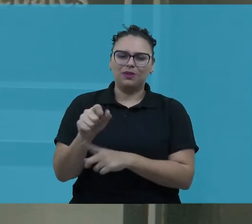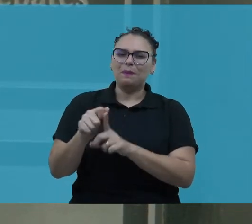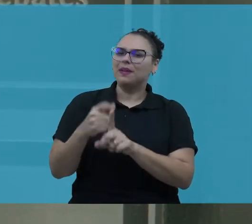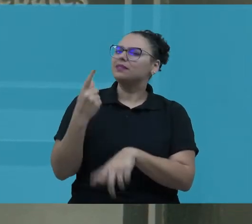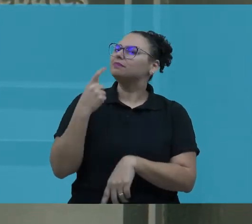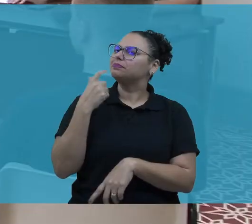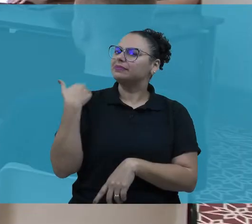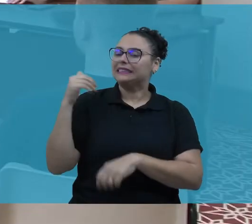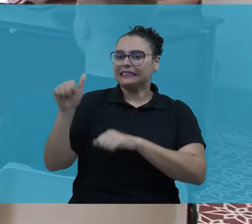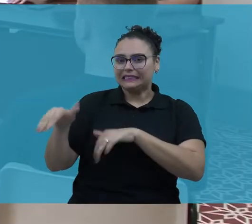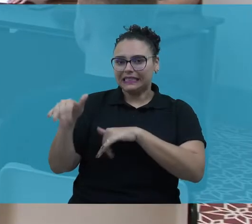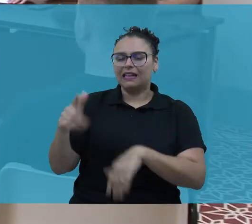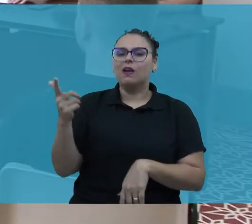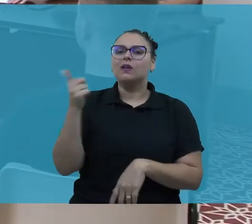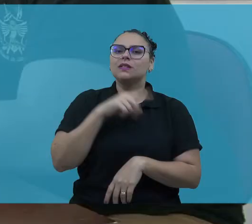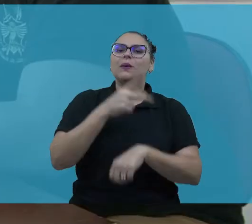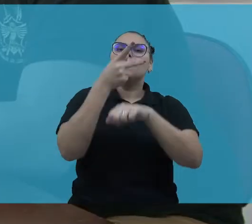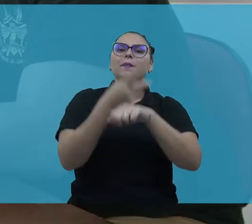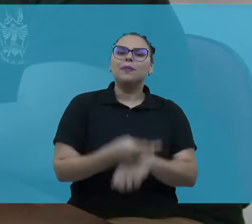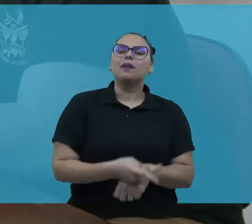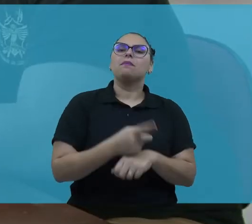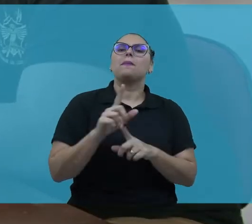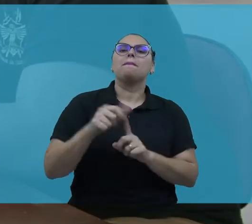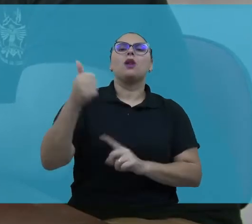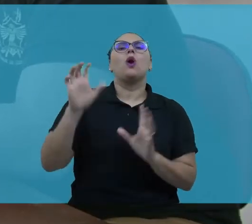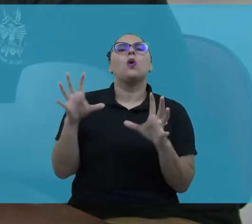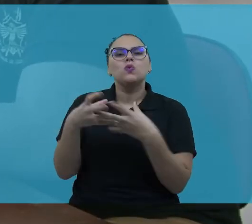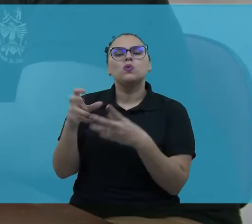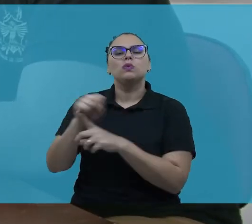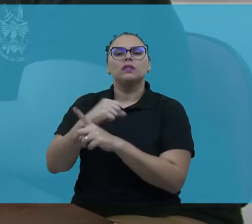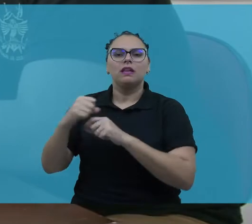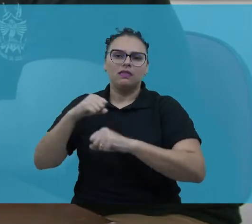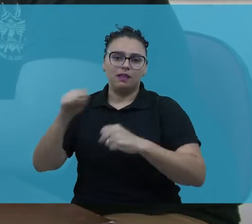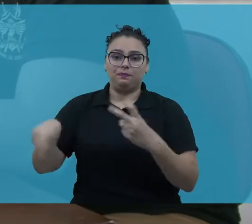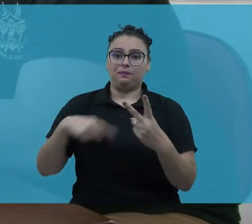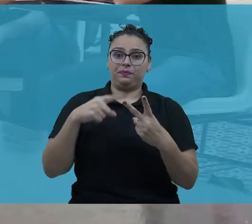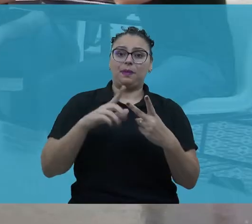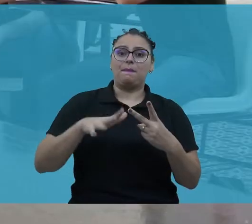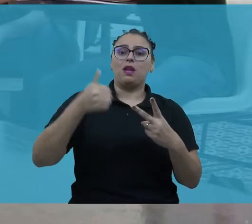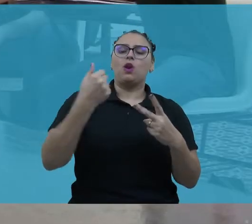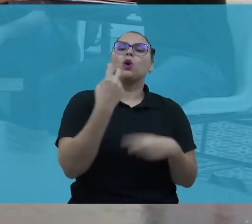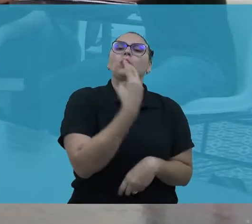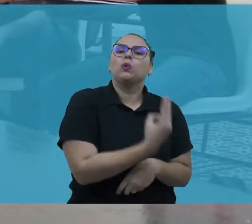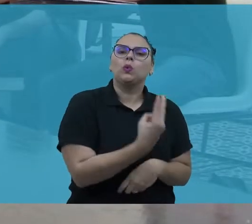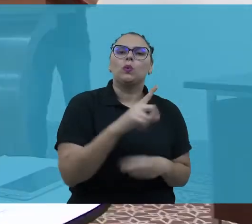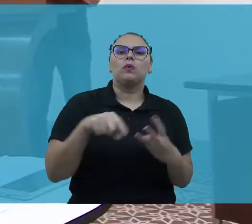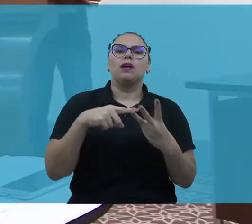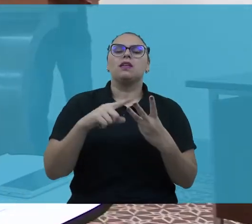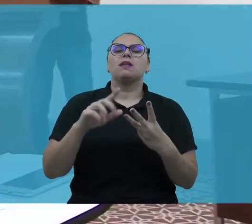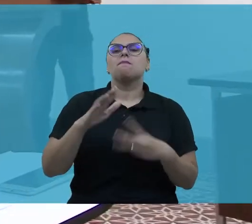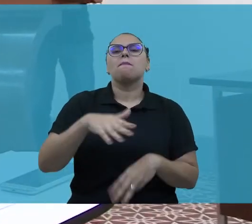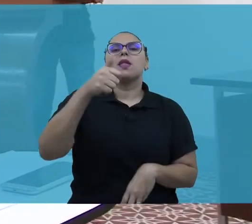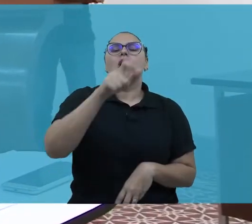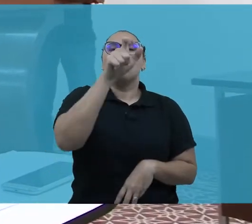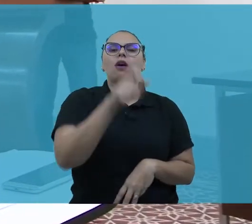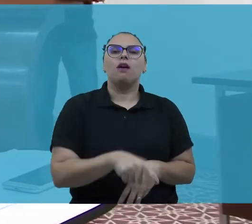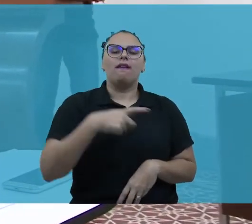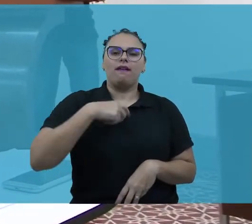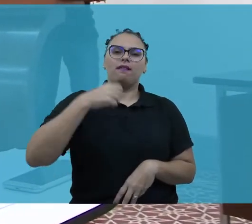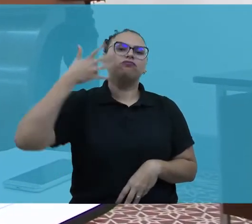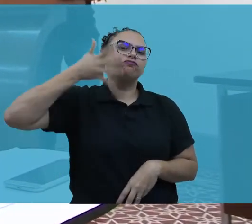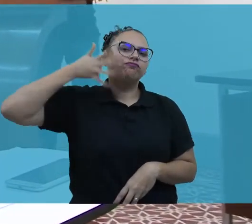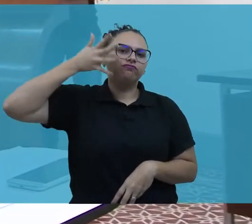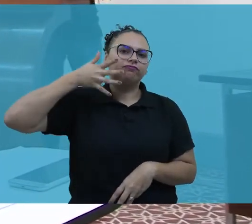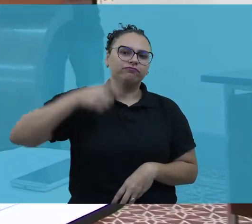mês de setembro, a equipe conquistou os prêmios de Melhor Sociedade de Debates, Melhor Dupla e Melhor Debatedor,